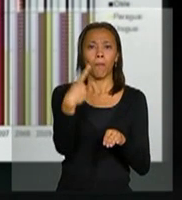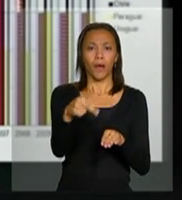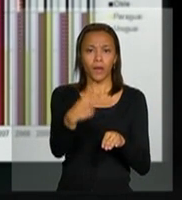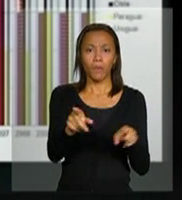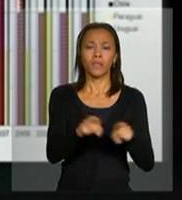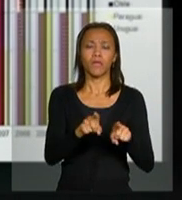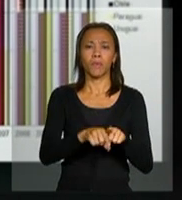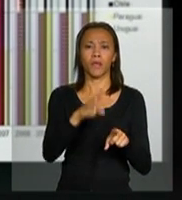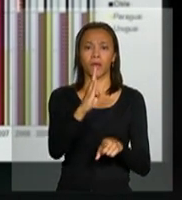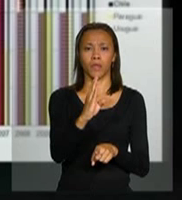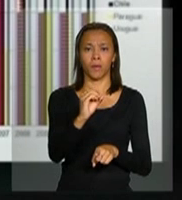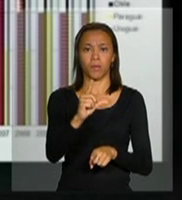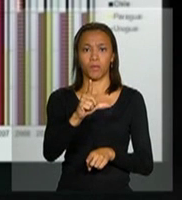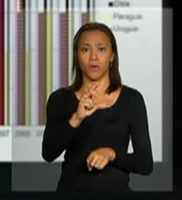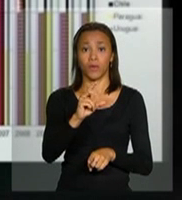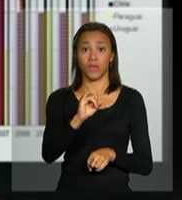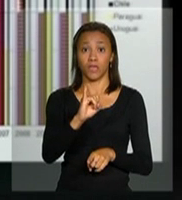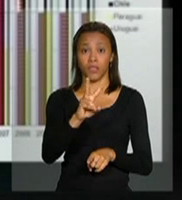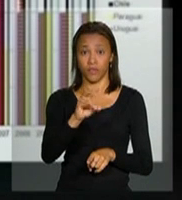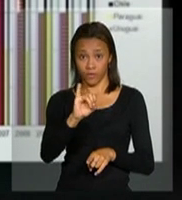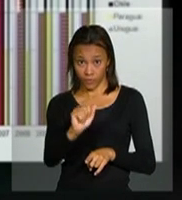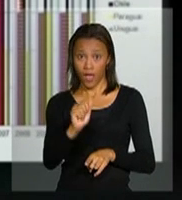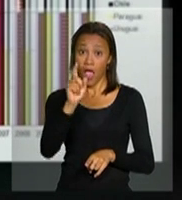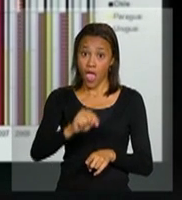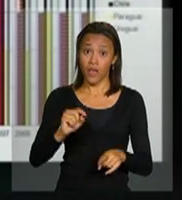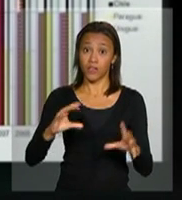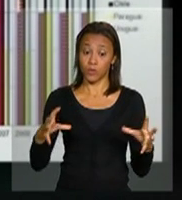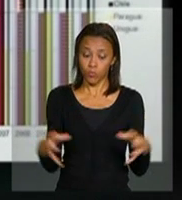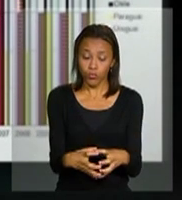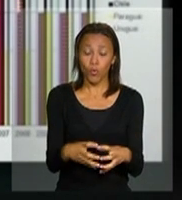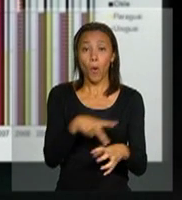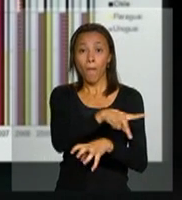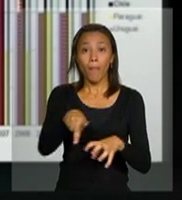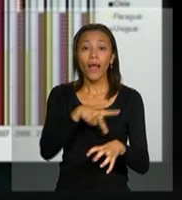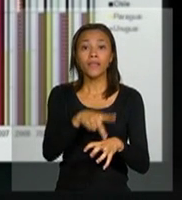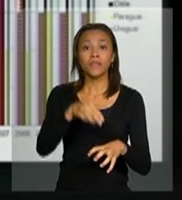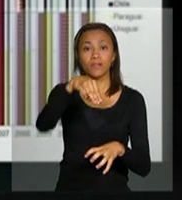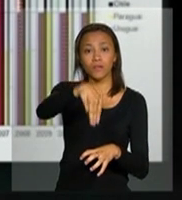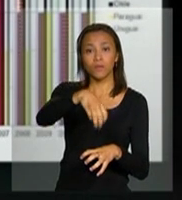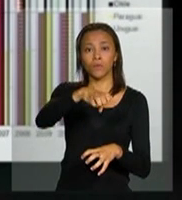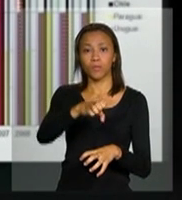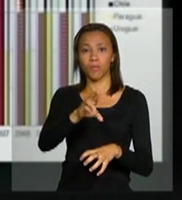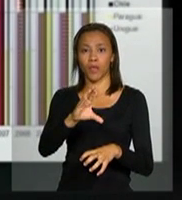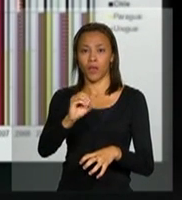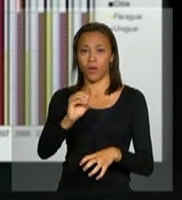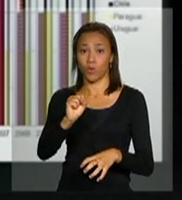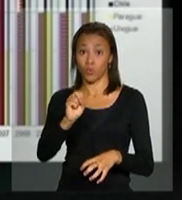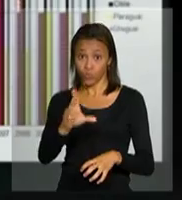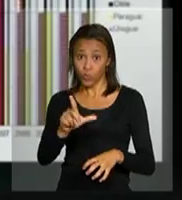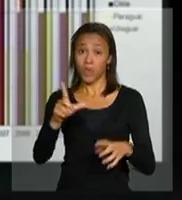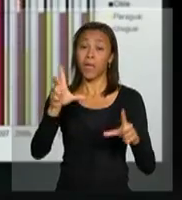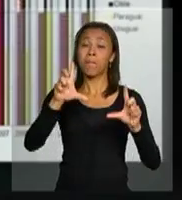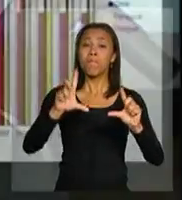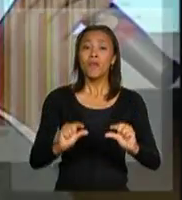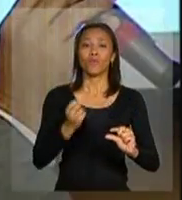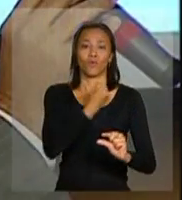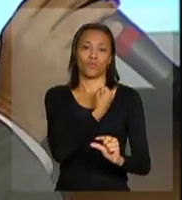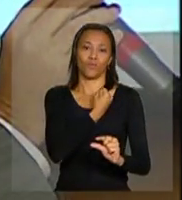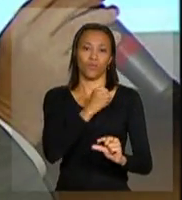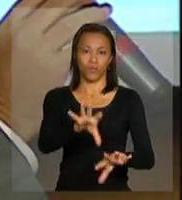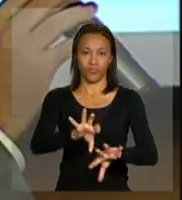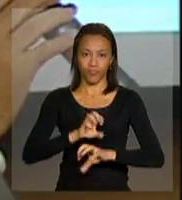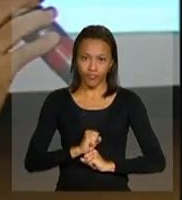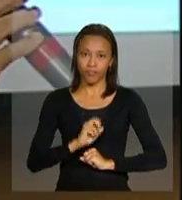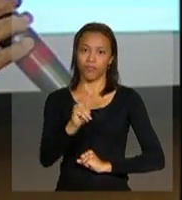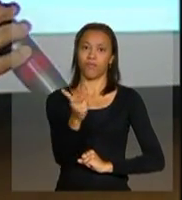da Bolívia. Ou seja, é o país do Mercosul que apresenta as menores taxas de prevalência da infecção